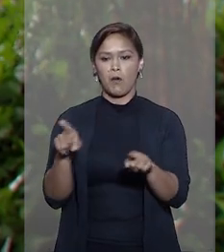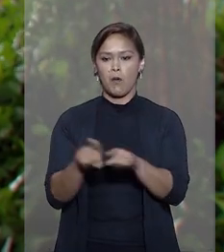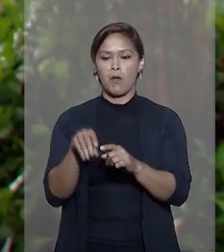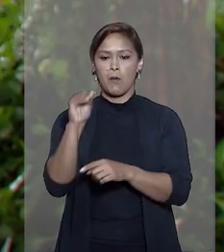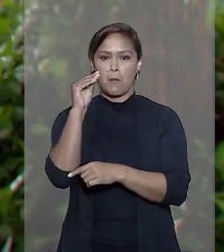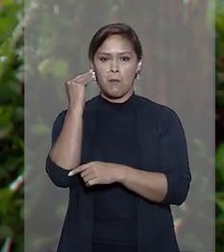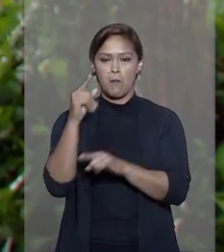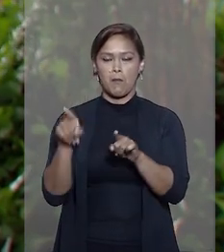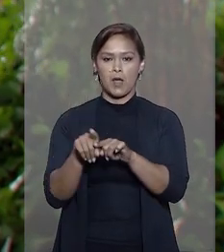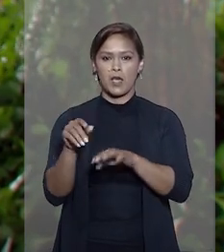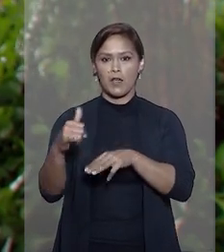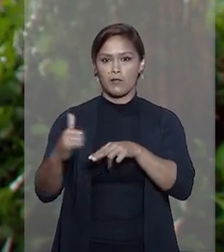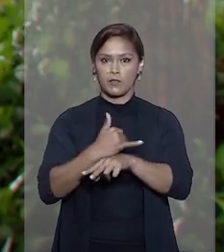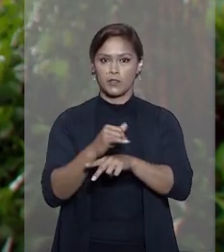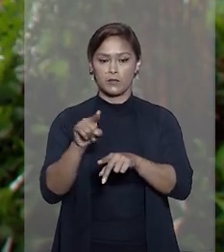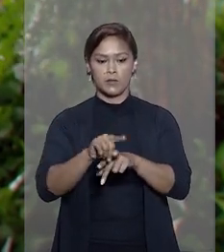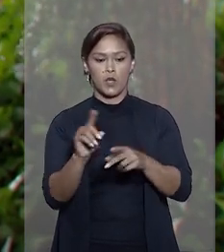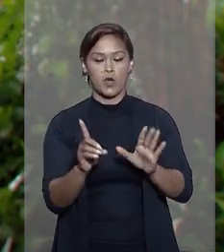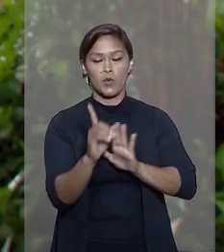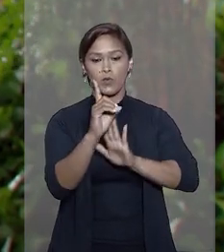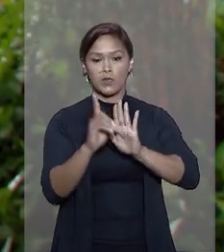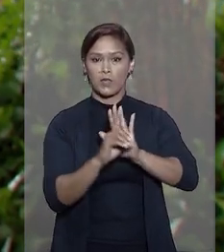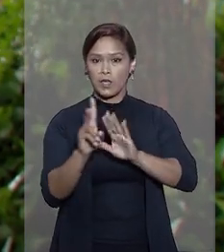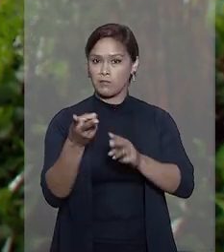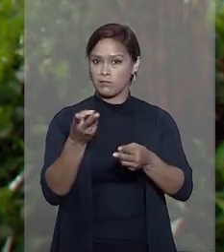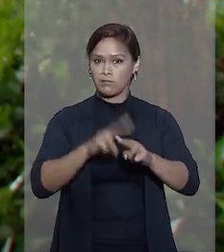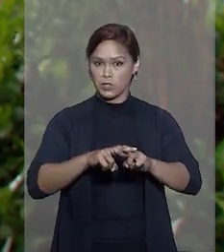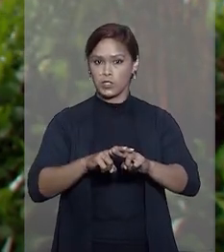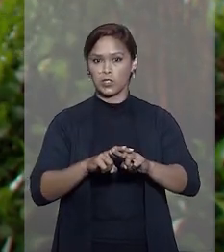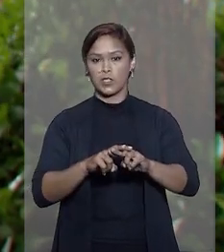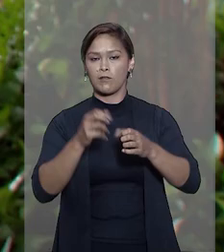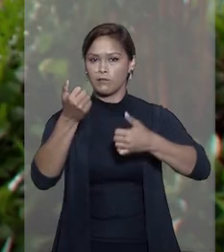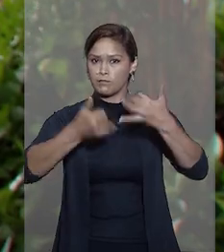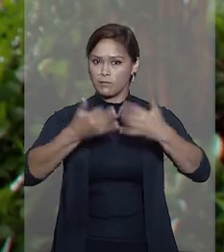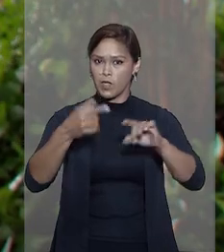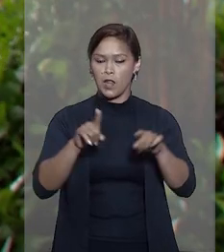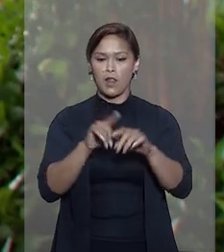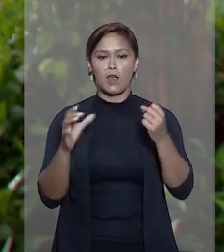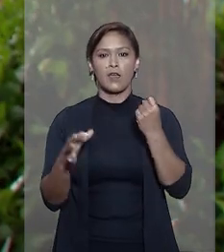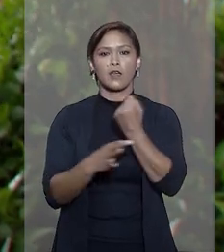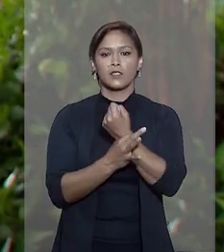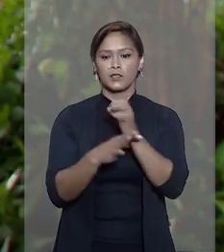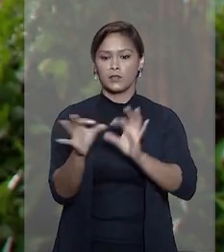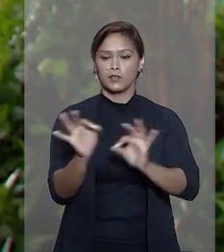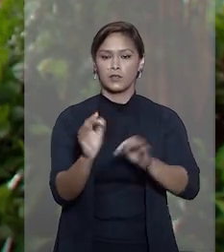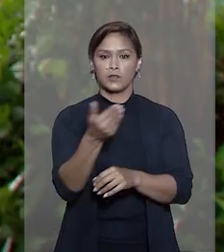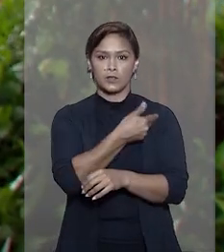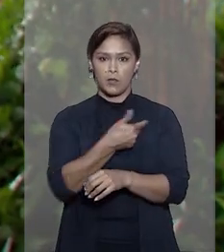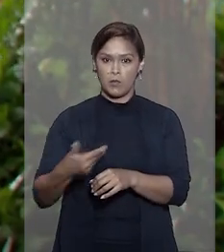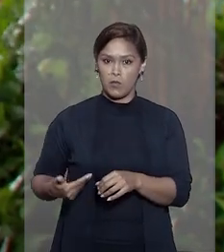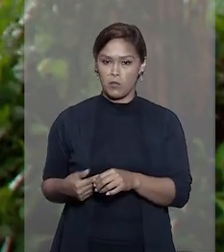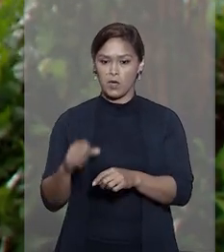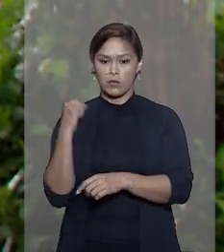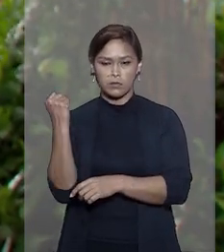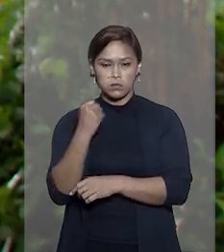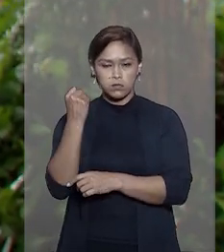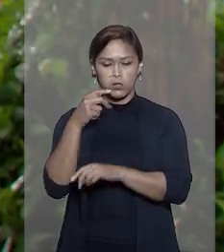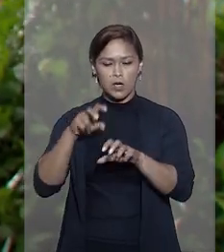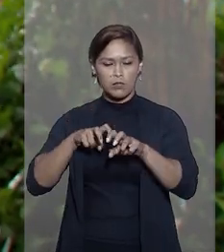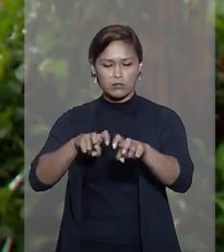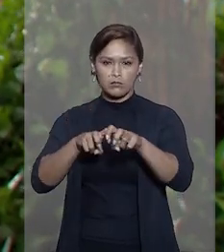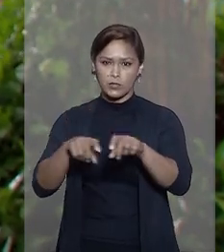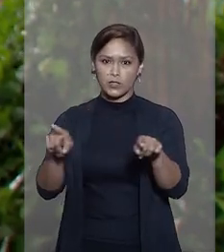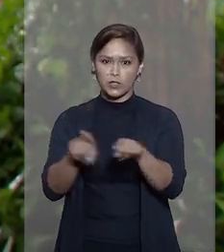Para o ministro Sebastião Reis Júnior, o decreto prisional foi devidamente fundamentado na garantia da ordem pública e na gravidade da